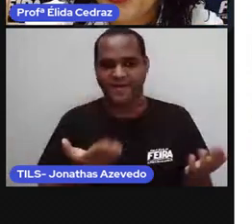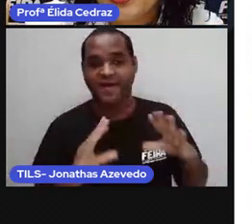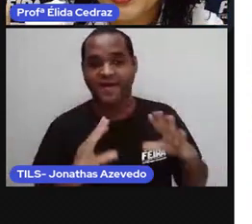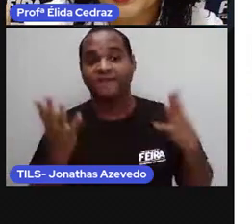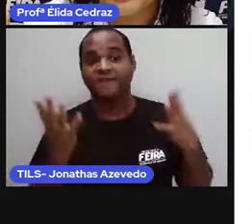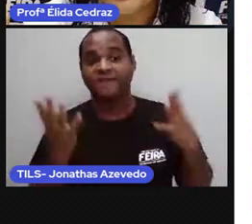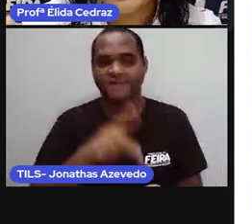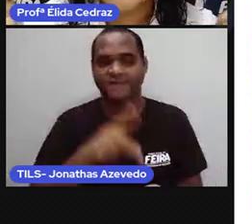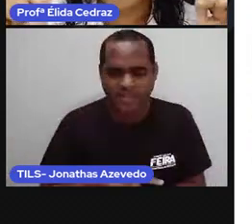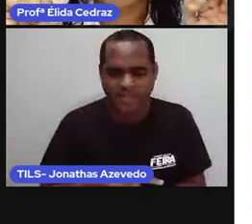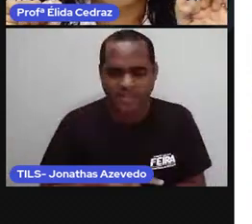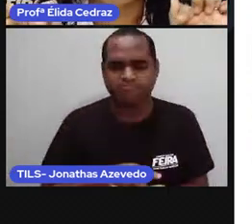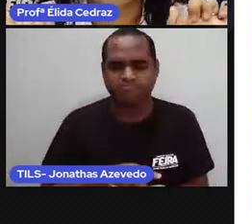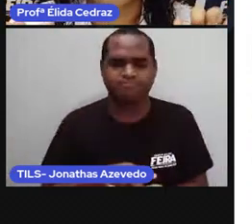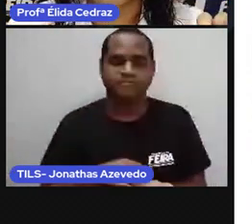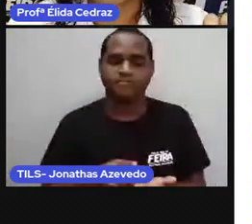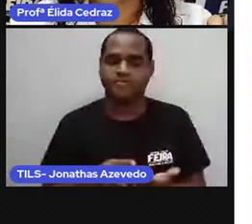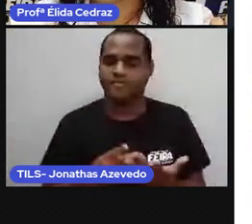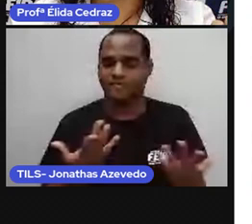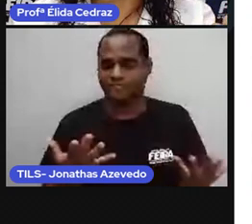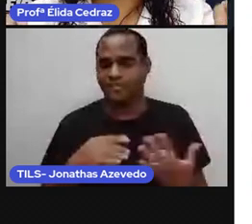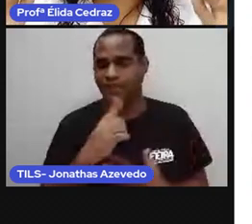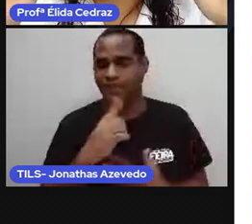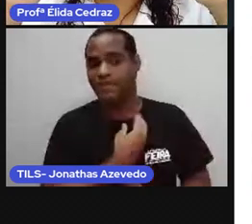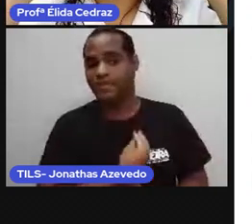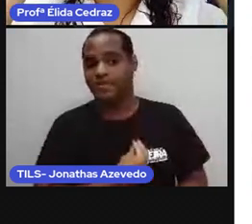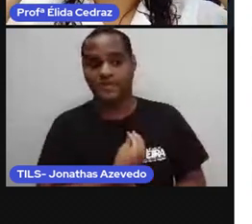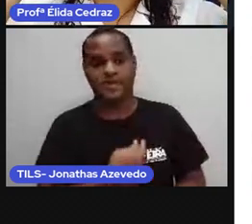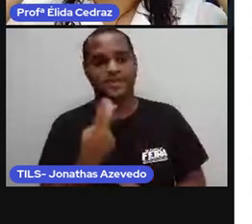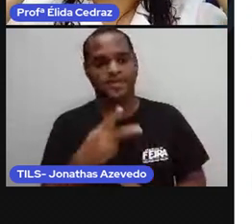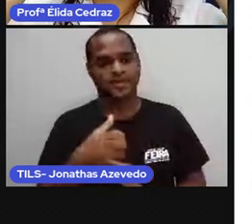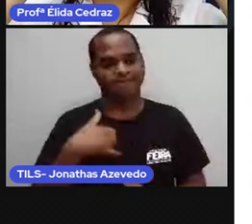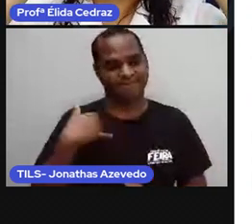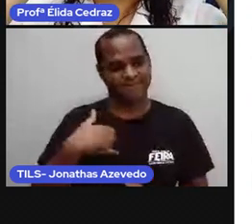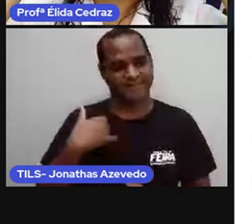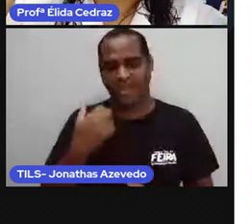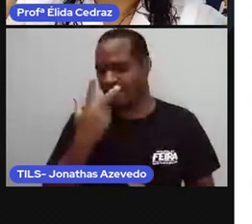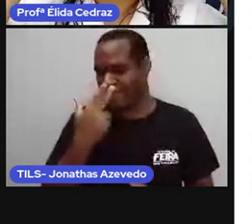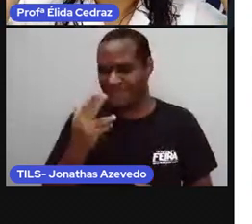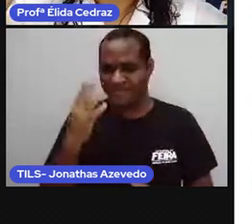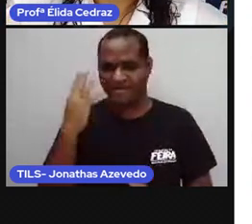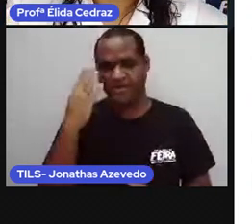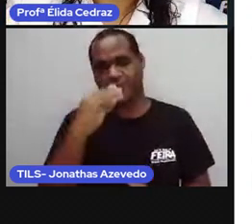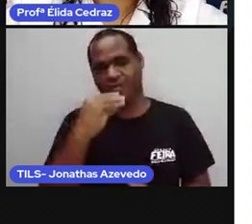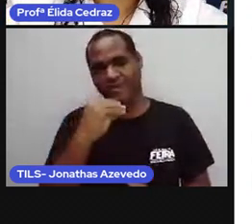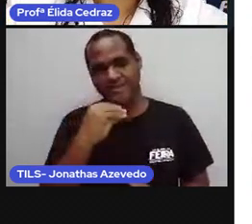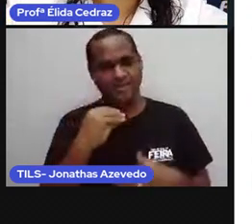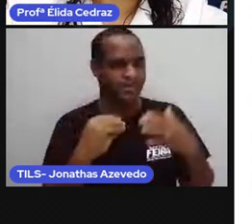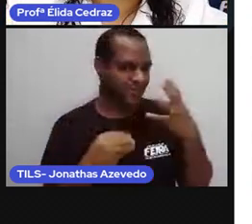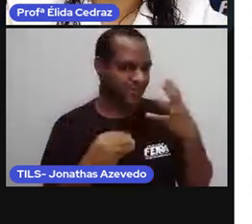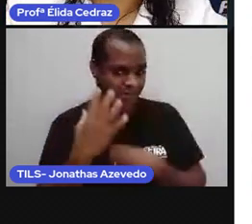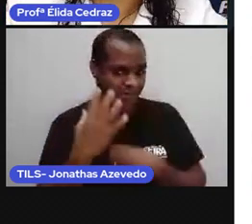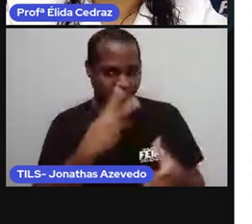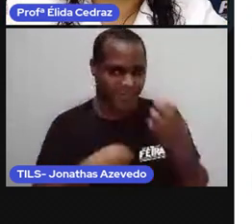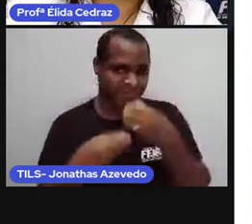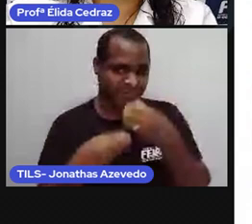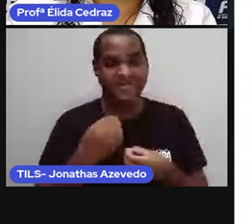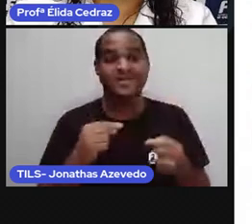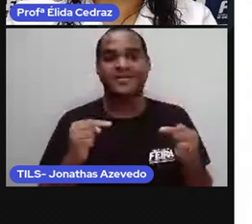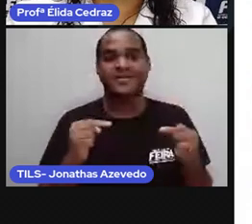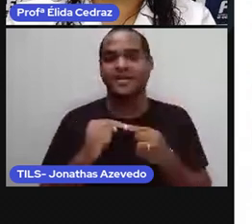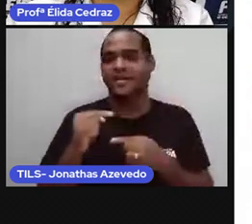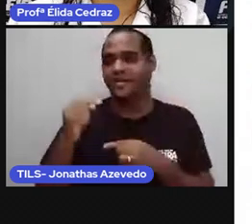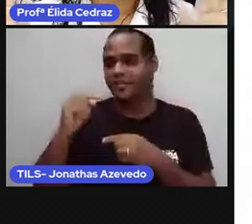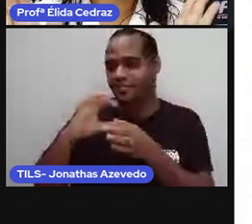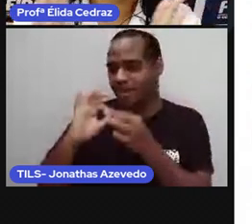de conta? Porque vocês estão na idade de que tudo é bonito e a imaginação, ó, corre